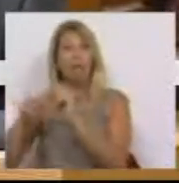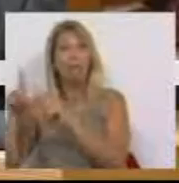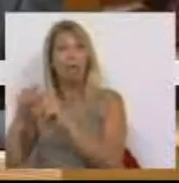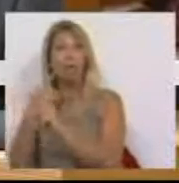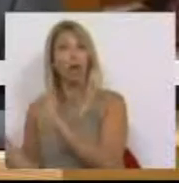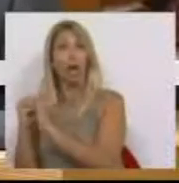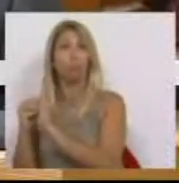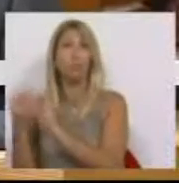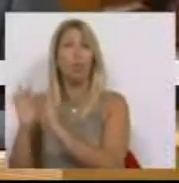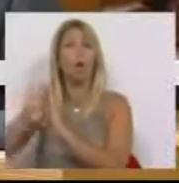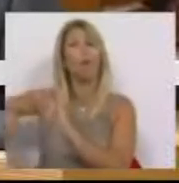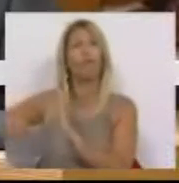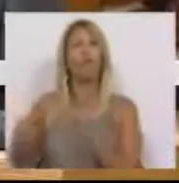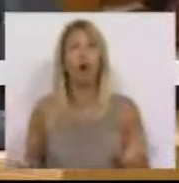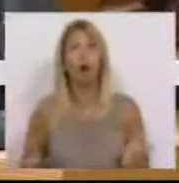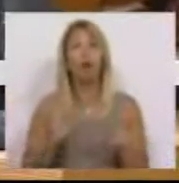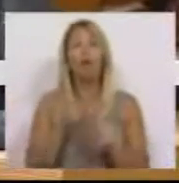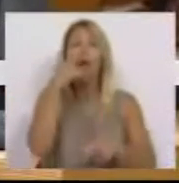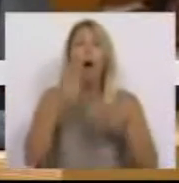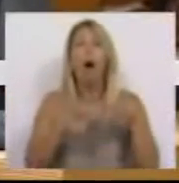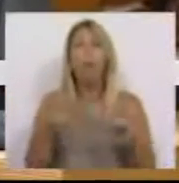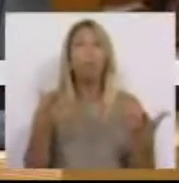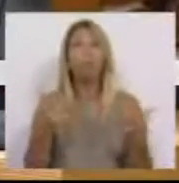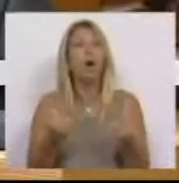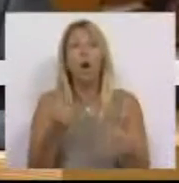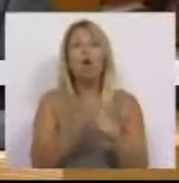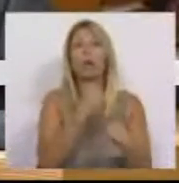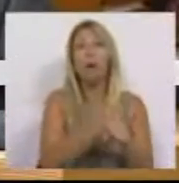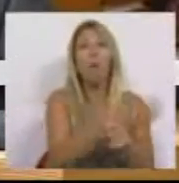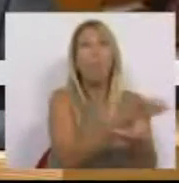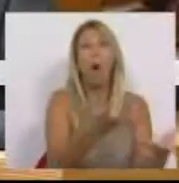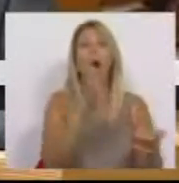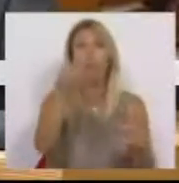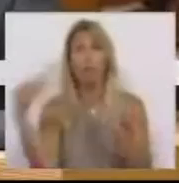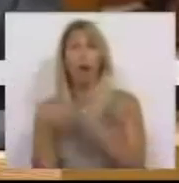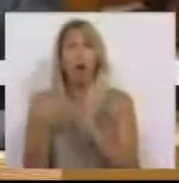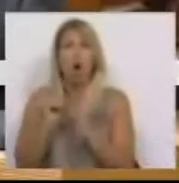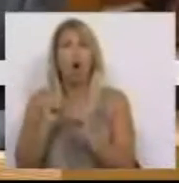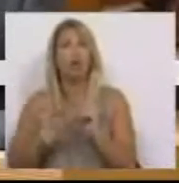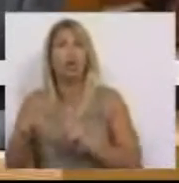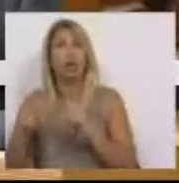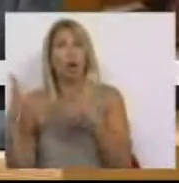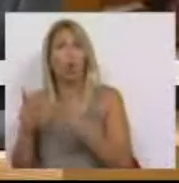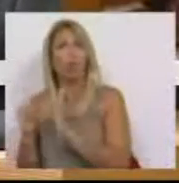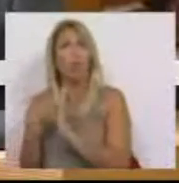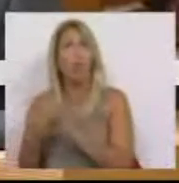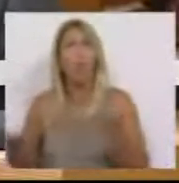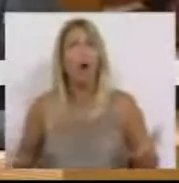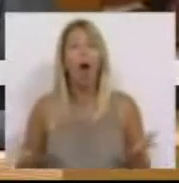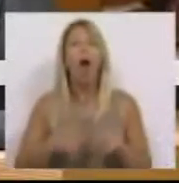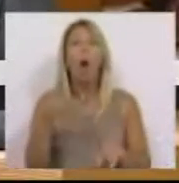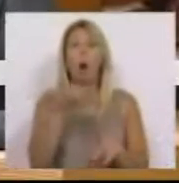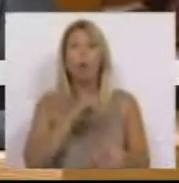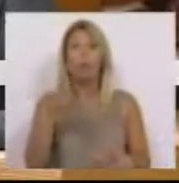disponíveis para trabalhar, que também não são contabilizados. Os 250 mil trabalhadores, por não conseguirem um trabalho a tempo